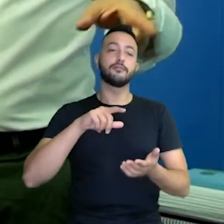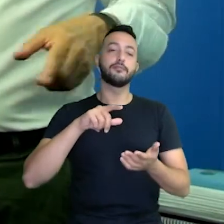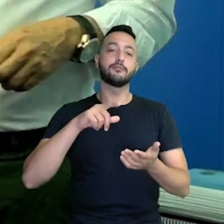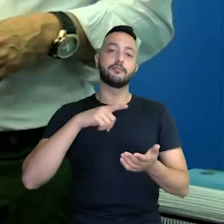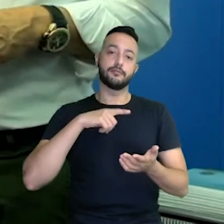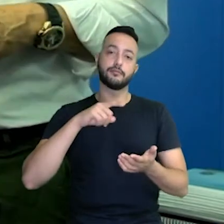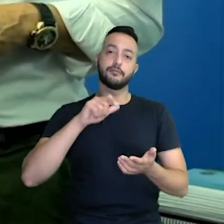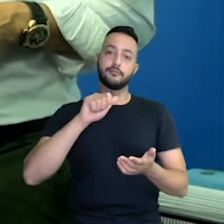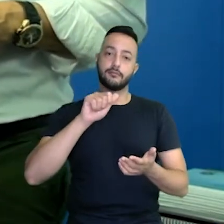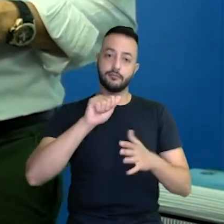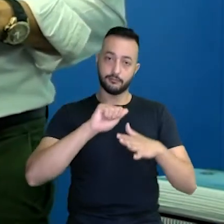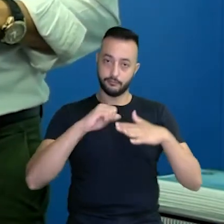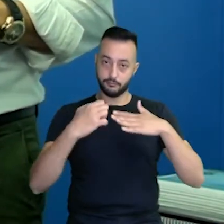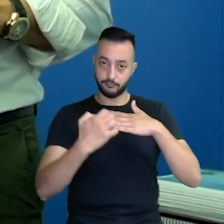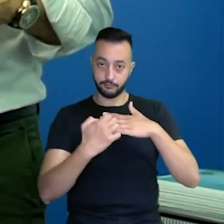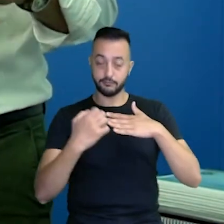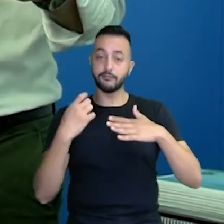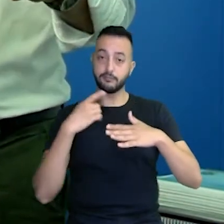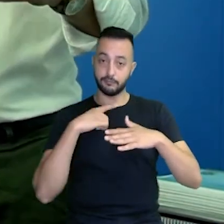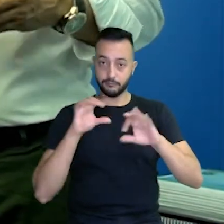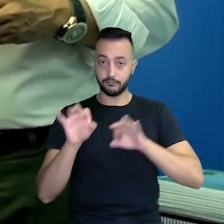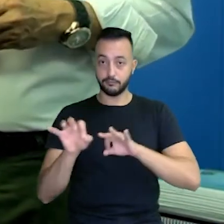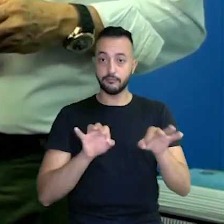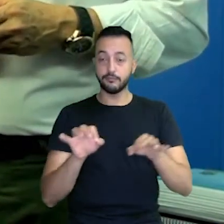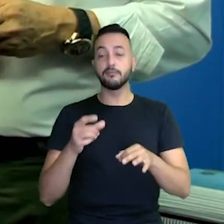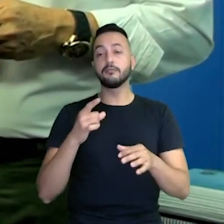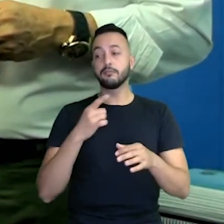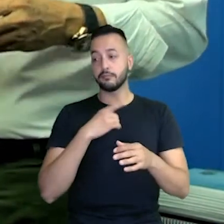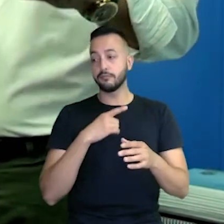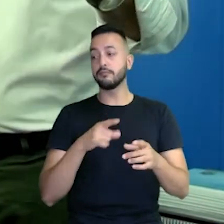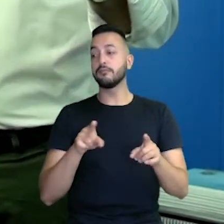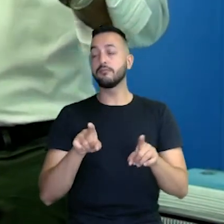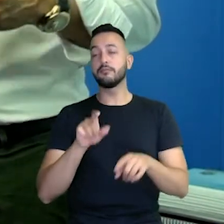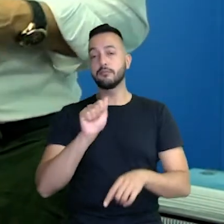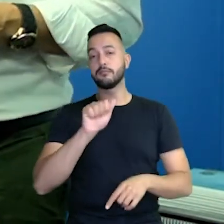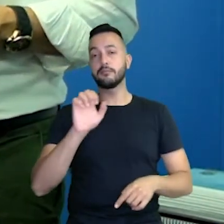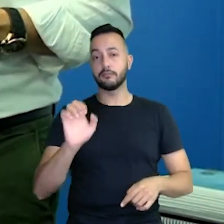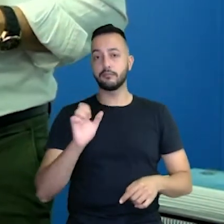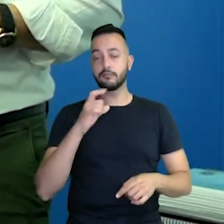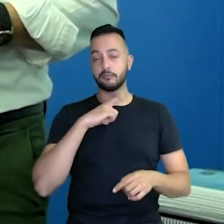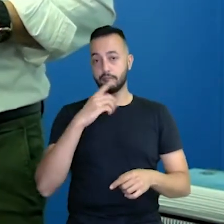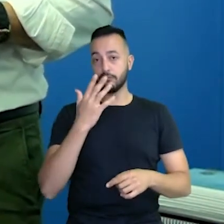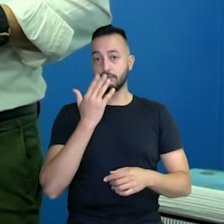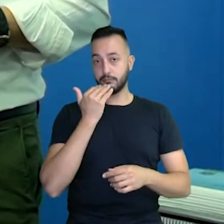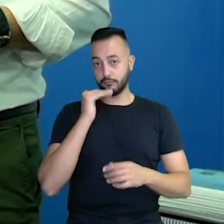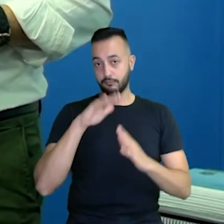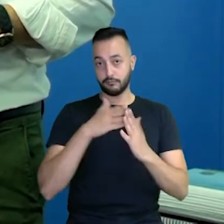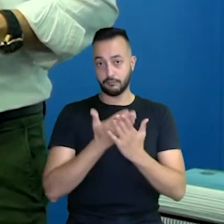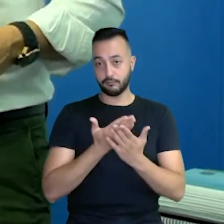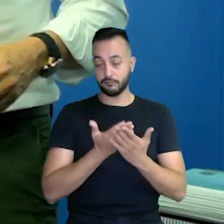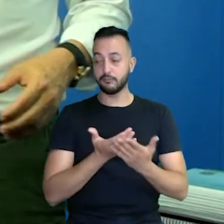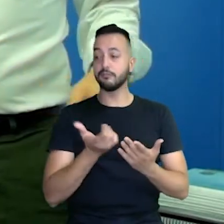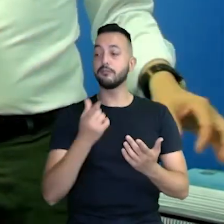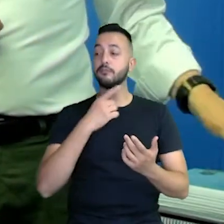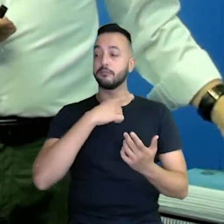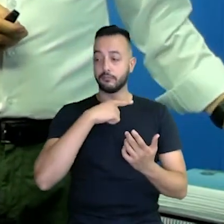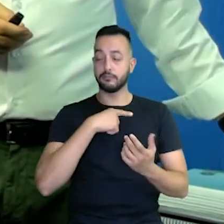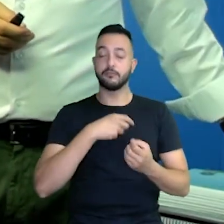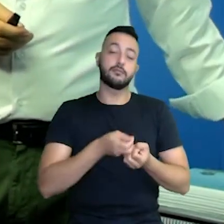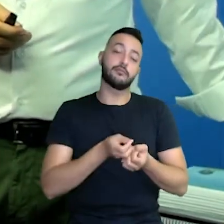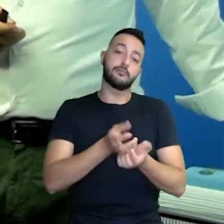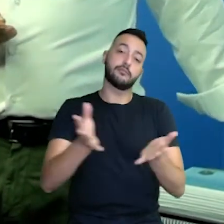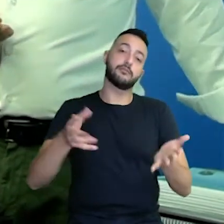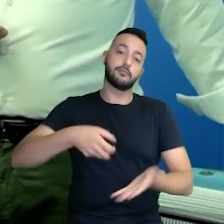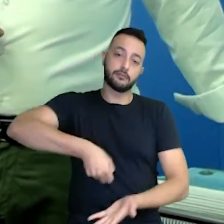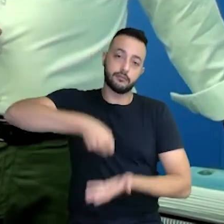organograma que eu mostrei para vocês, nós temos a alimentação escolar. Nós distribuímos os kits da merenda